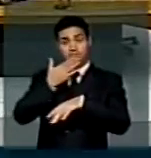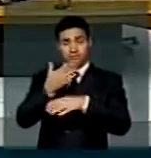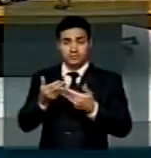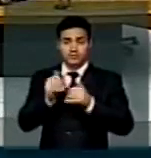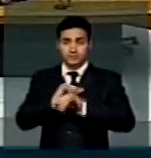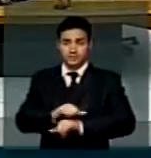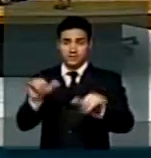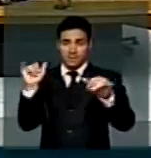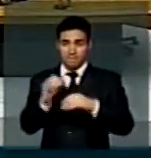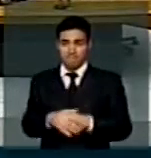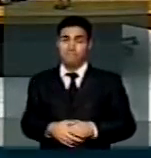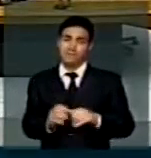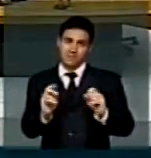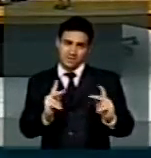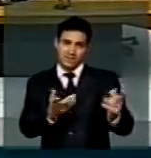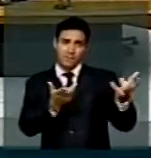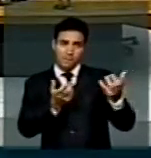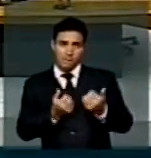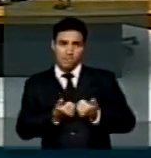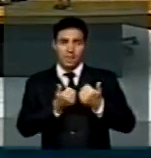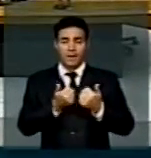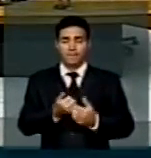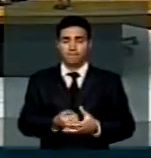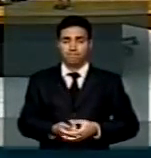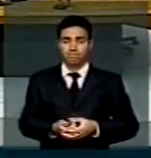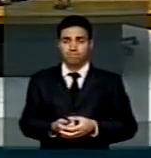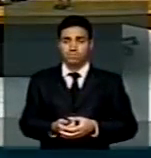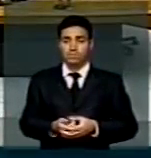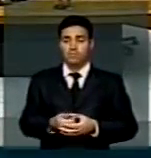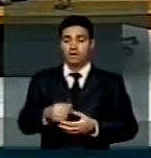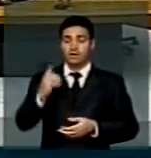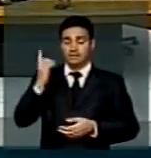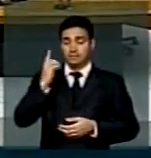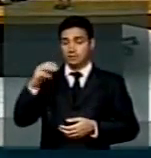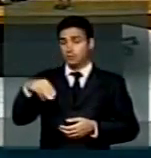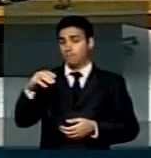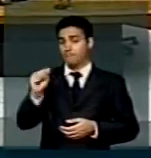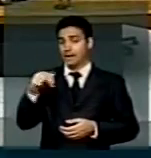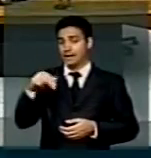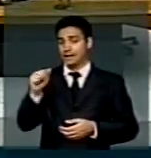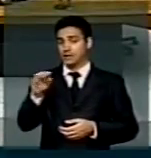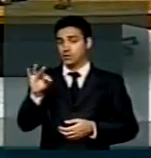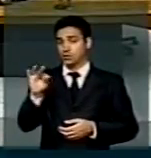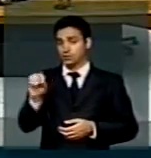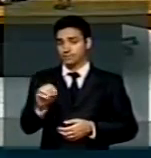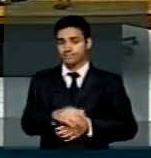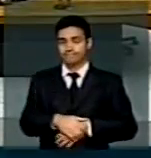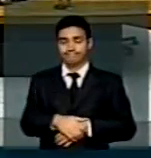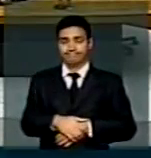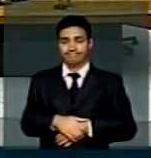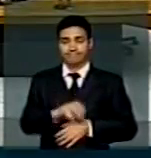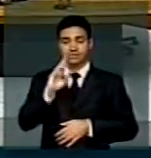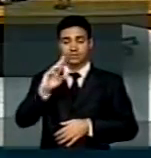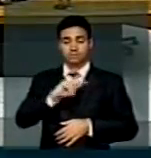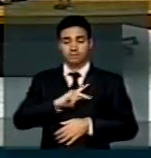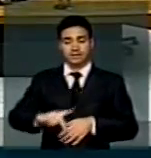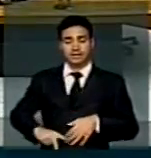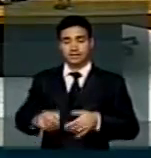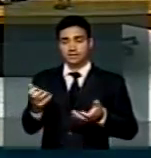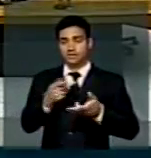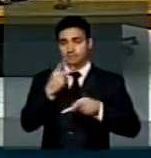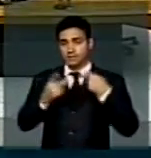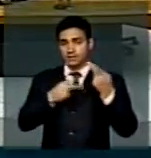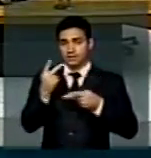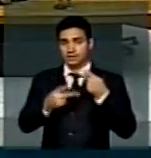Vossa excelência será atendido, deputado Elton Prado. Deputado Manato, um minuto. Senhor presidente, eu gostaria de parabenizar o